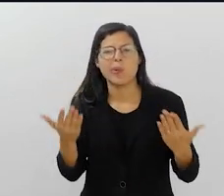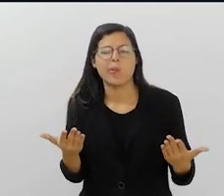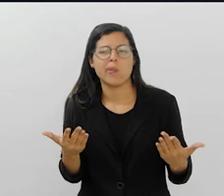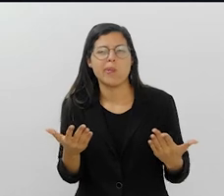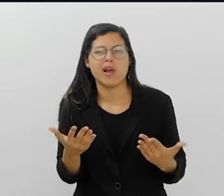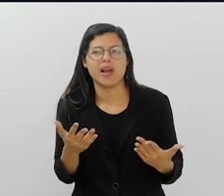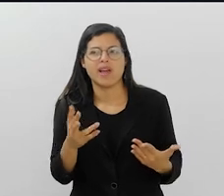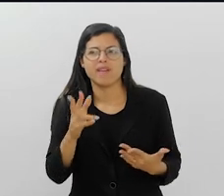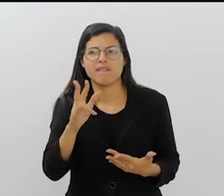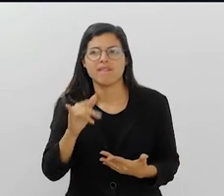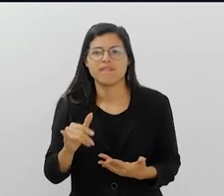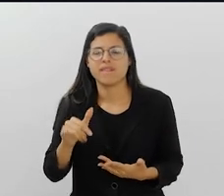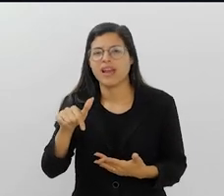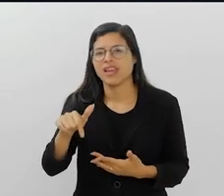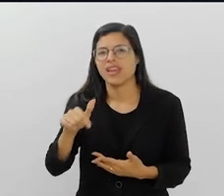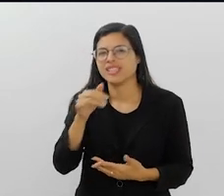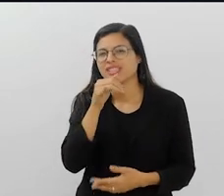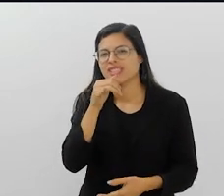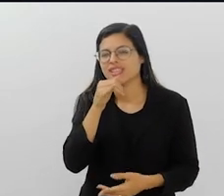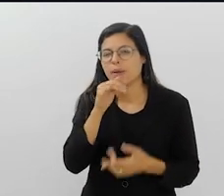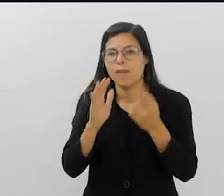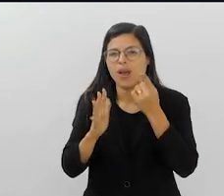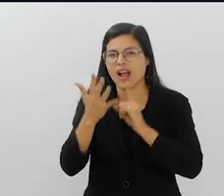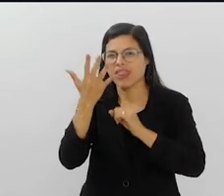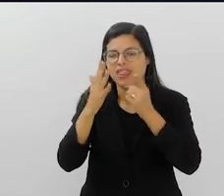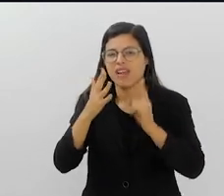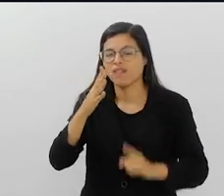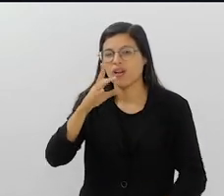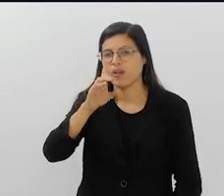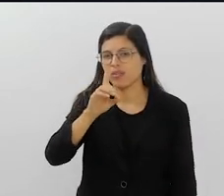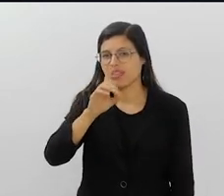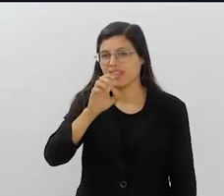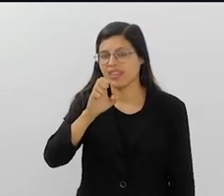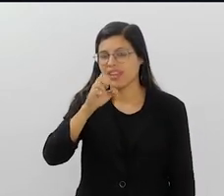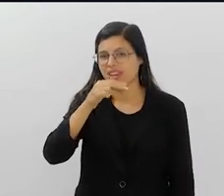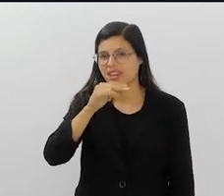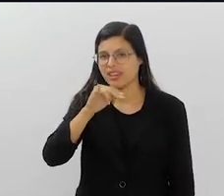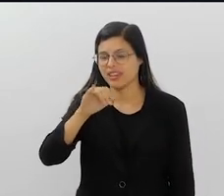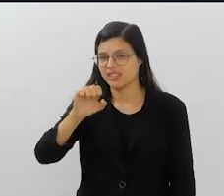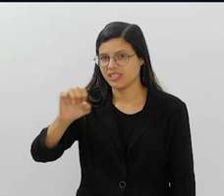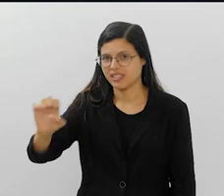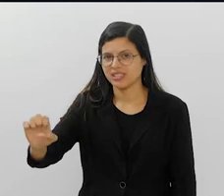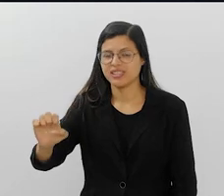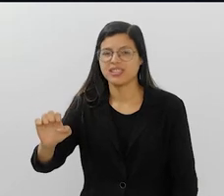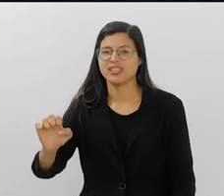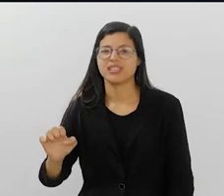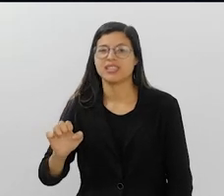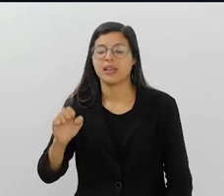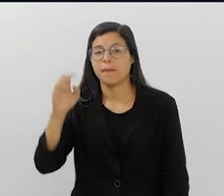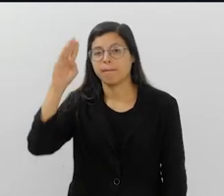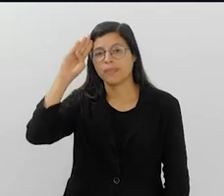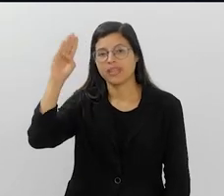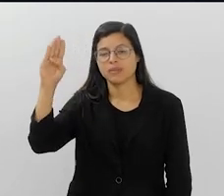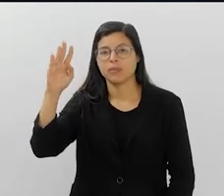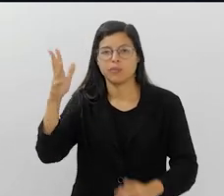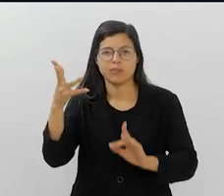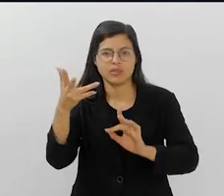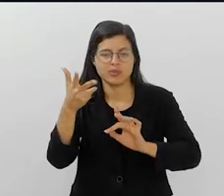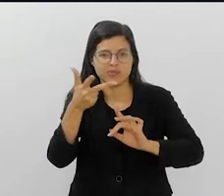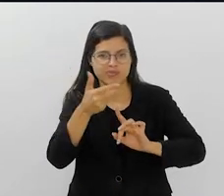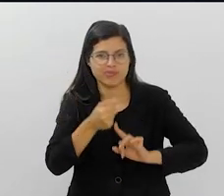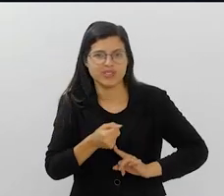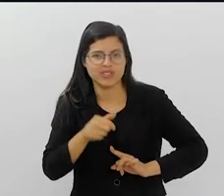vai para um carnaval de Nice, né? Acho que todo francês conhece o carnaval de Nice, pode falar, pra lá, pra lá. E, principalmente, os seus